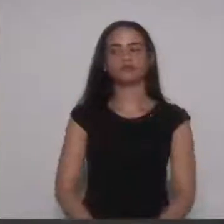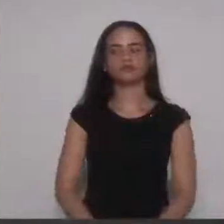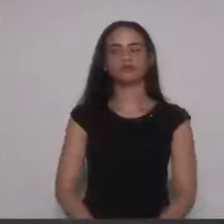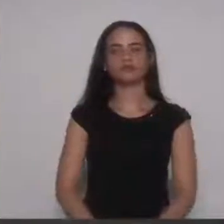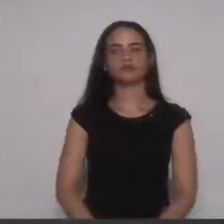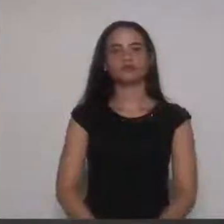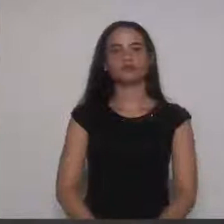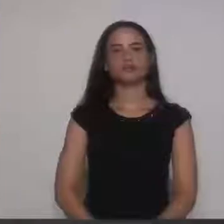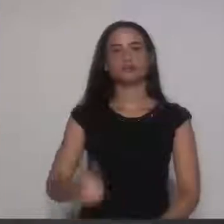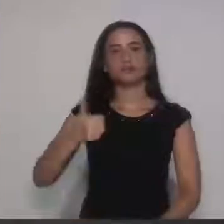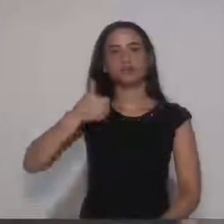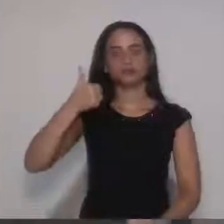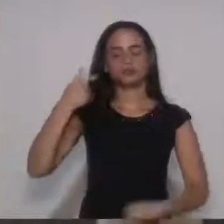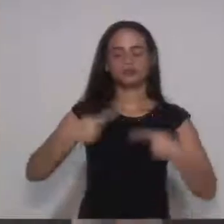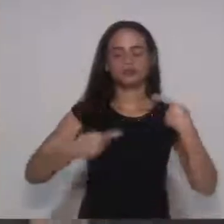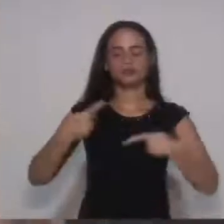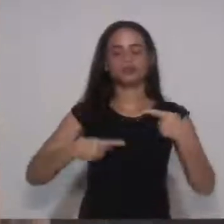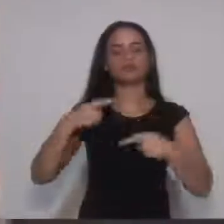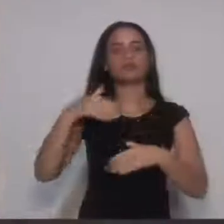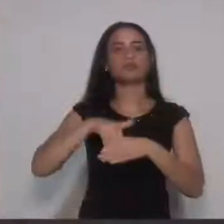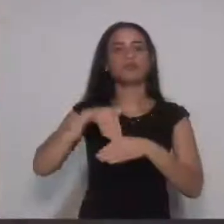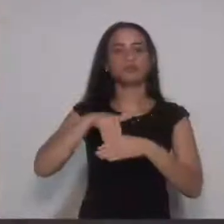Primeira discussão e votação.